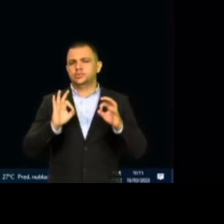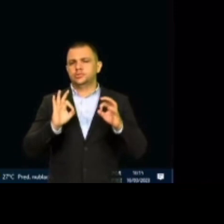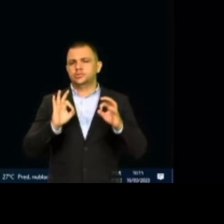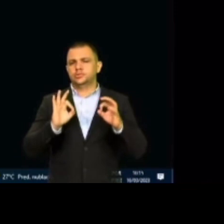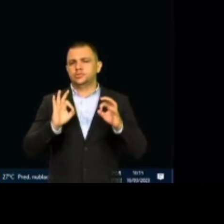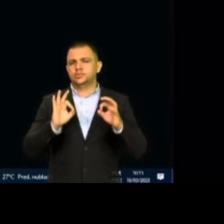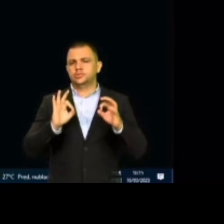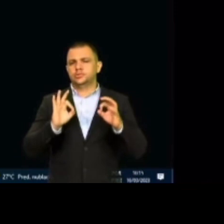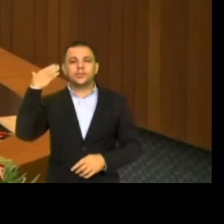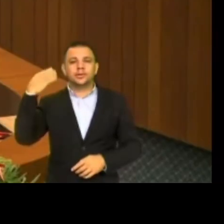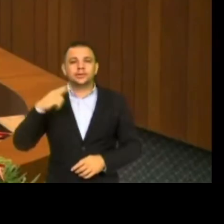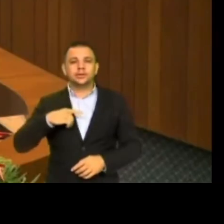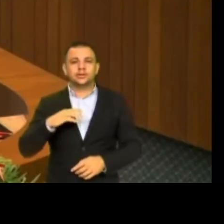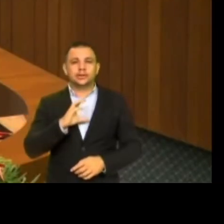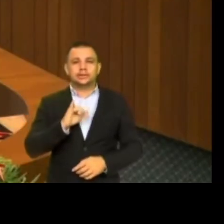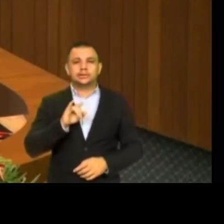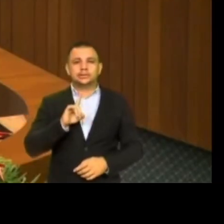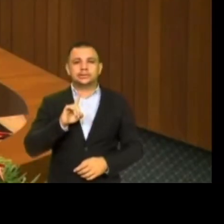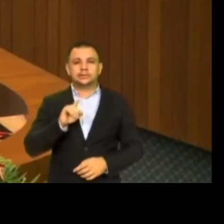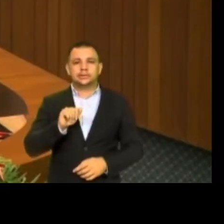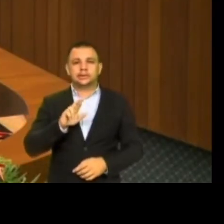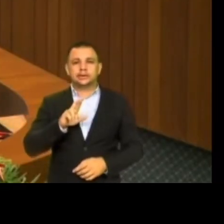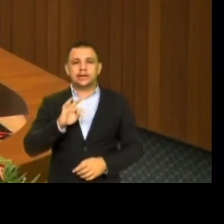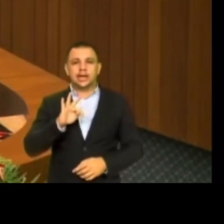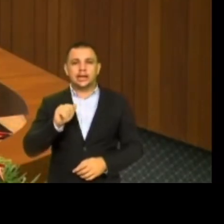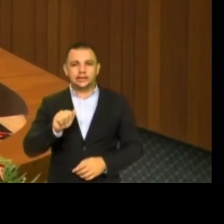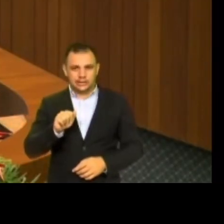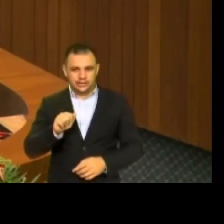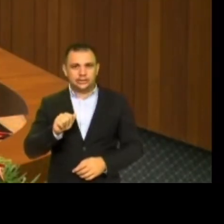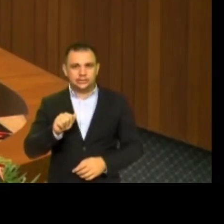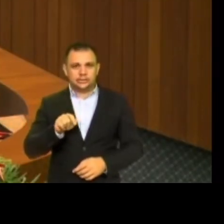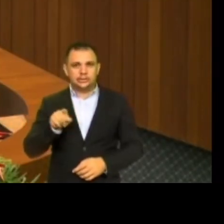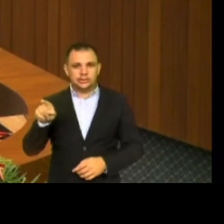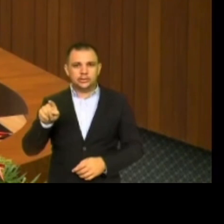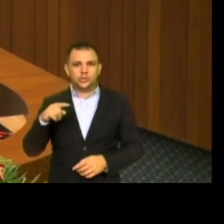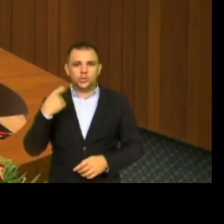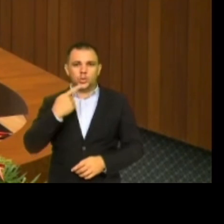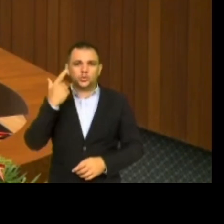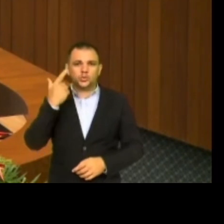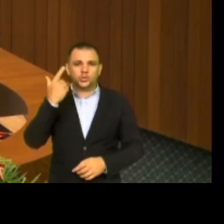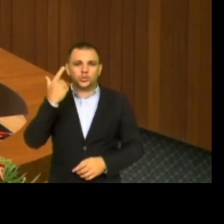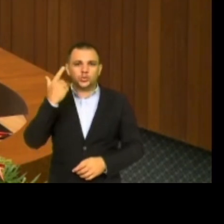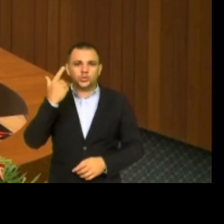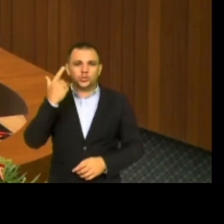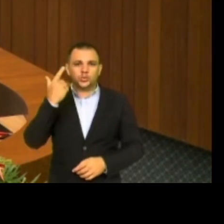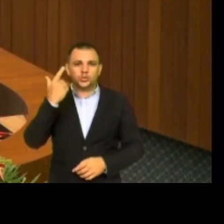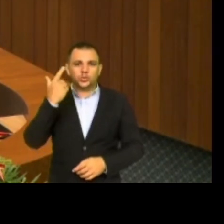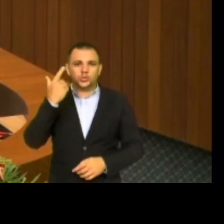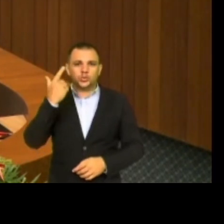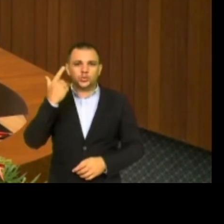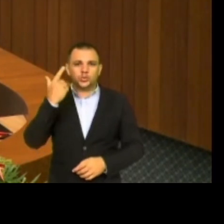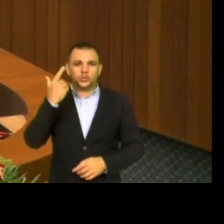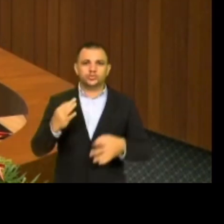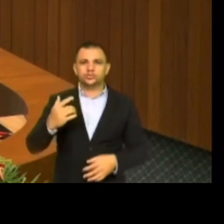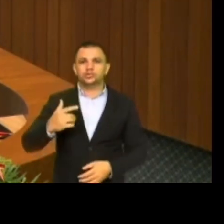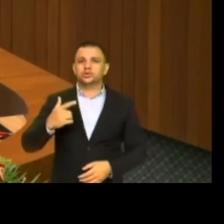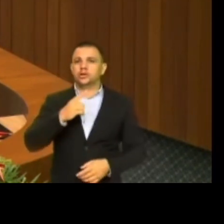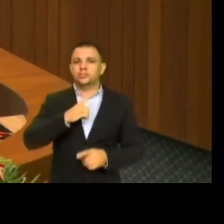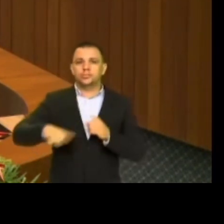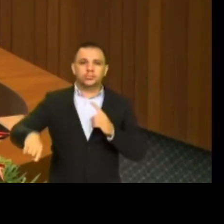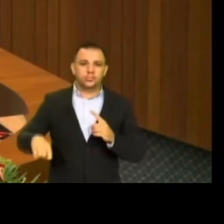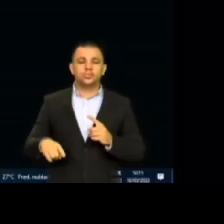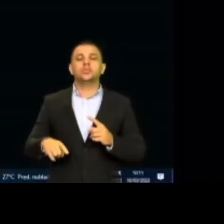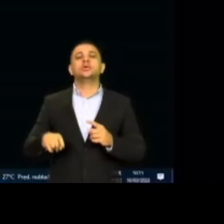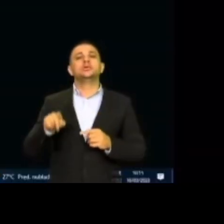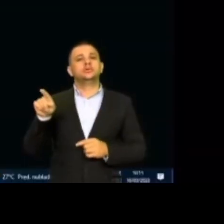que nós conseguimos aposentar, graças a Deus, e não volta para a magistratura, isso aqui não vai acontecer. Eu vou citar só um dos casos,